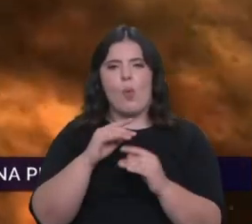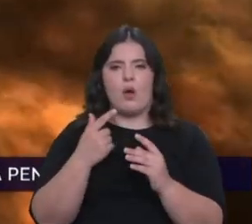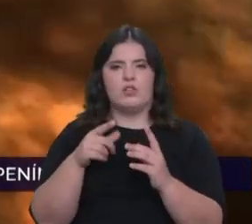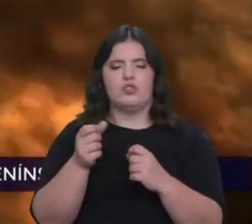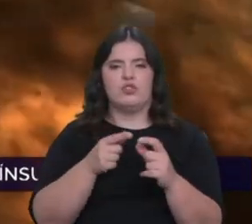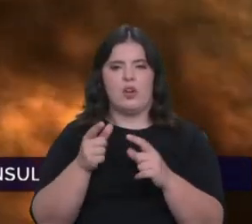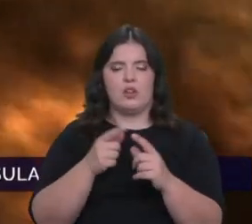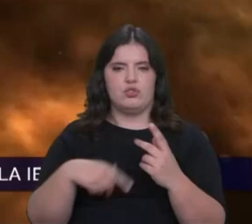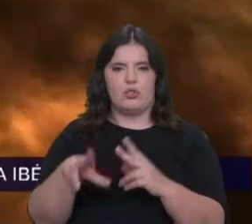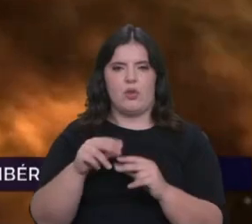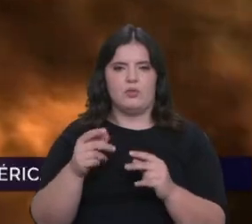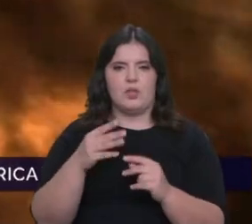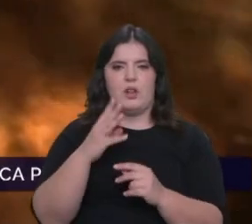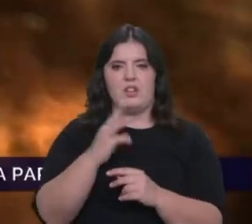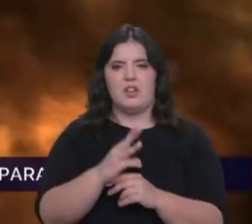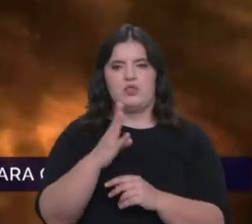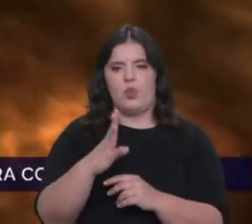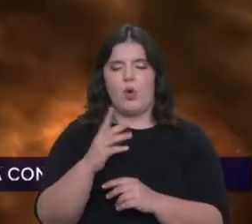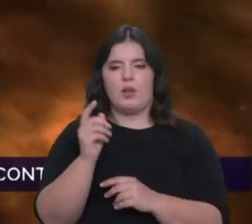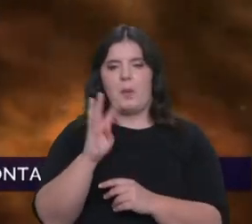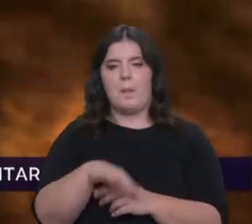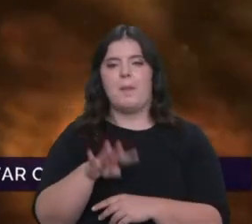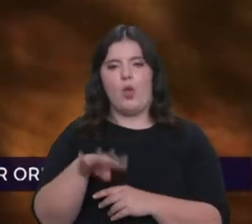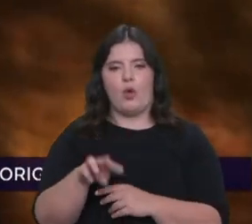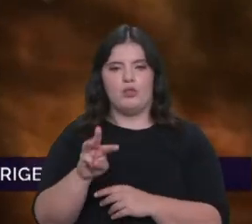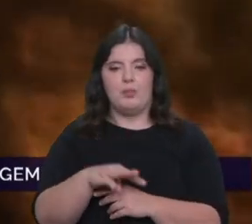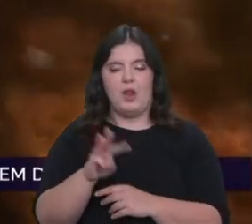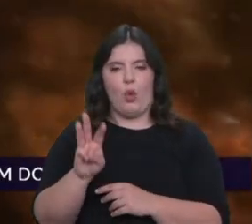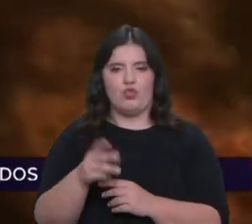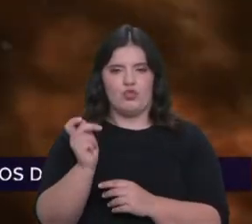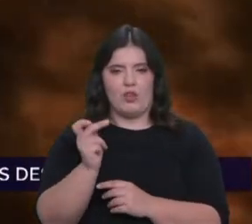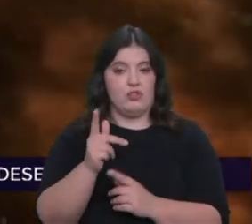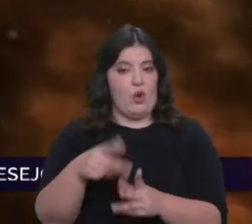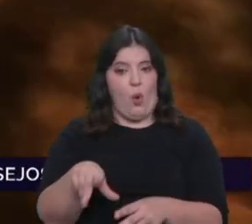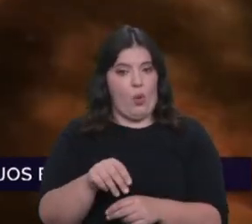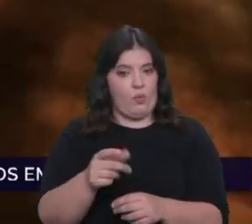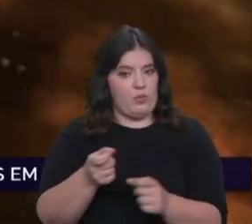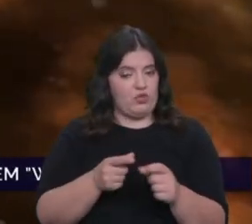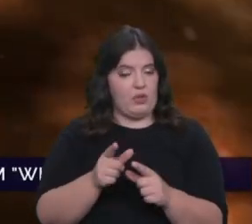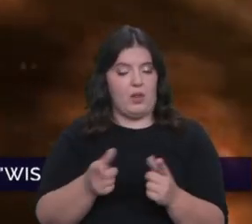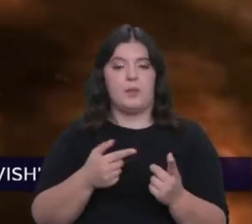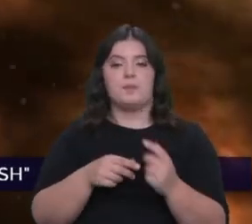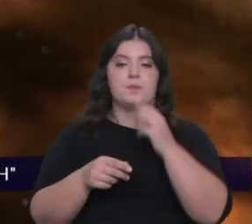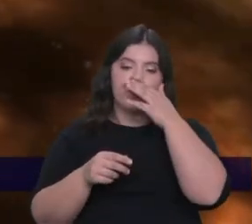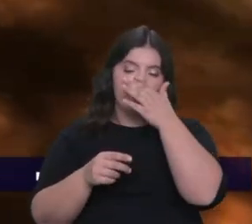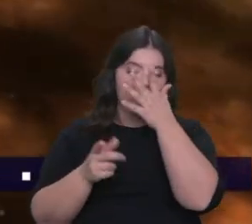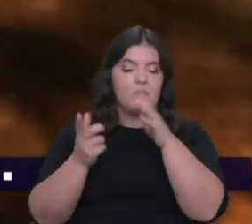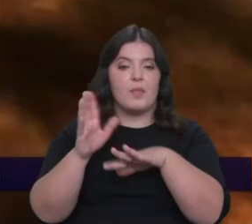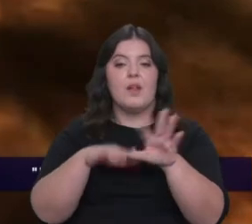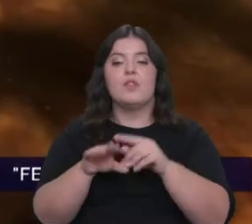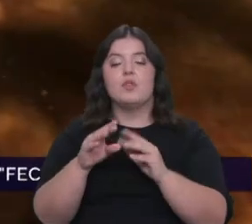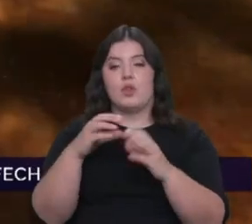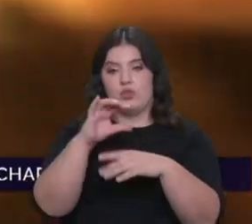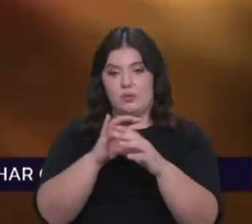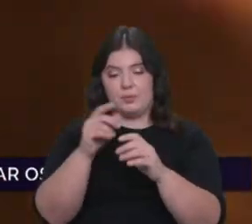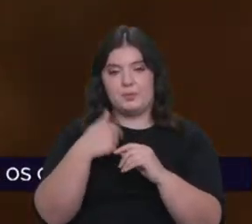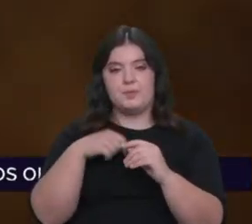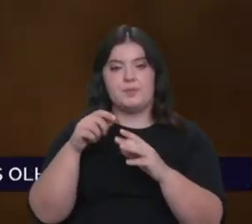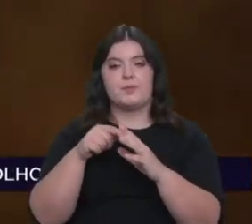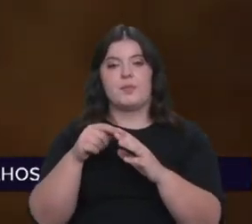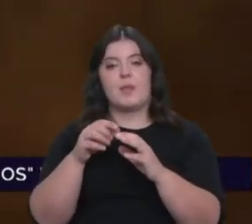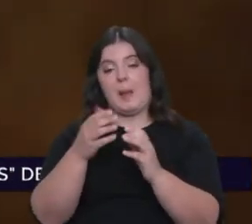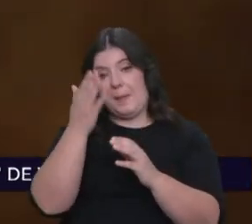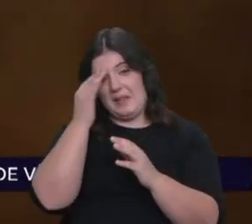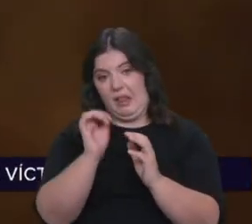novas, têm 3, 4 milhões de anos. Isso é muito novo para a vida de uma estrela. E então o que o James Webb fez com a sua capacidade de resolução extraordinária no Info